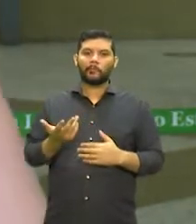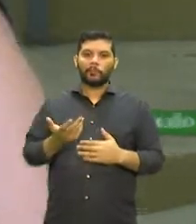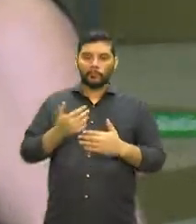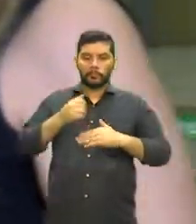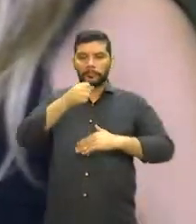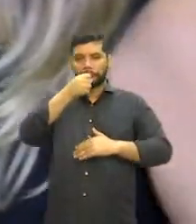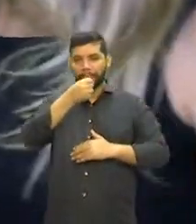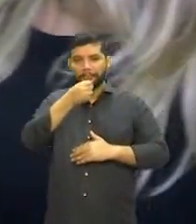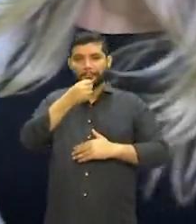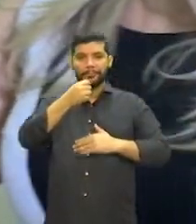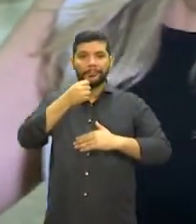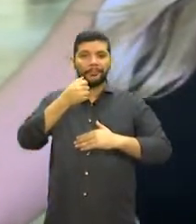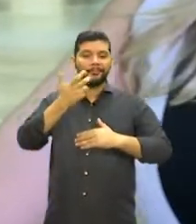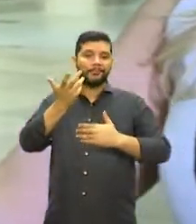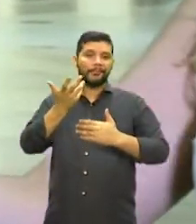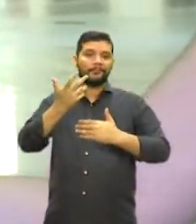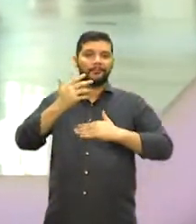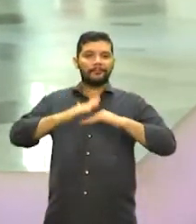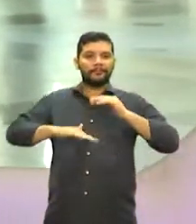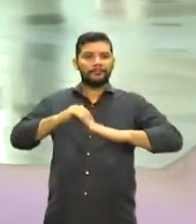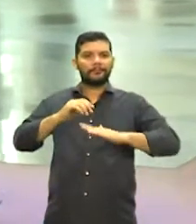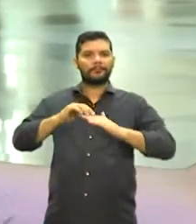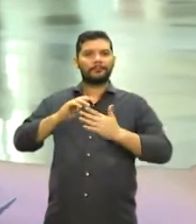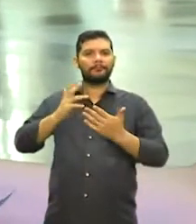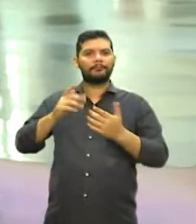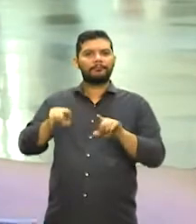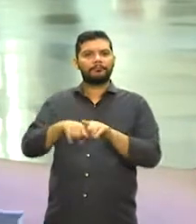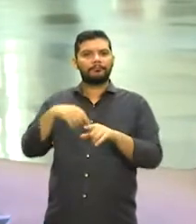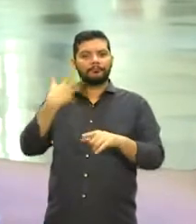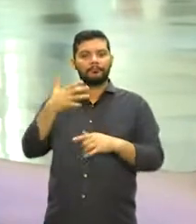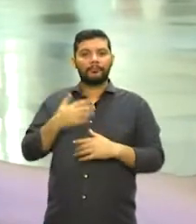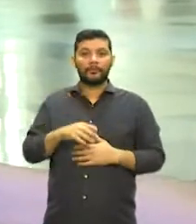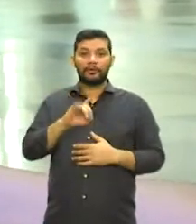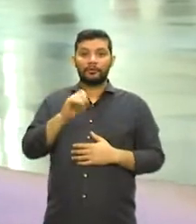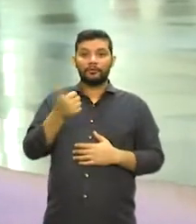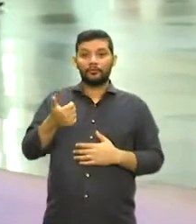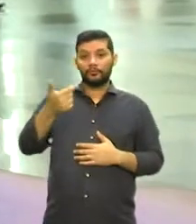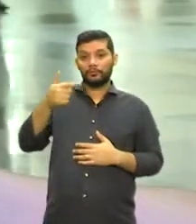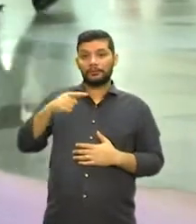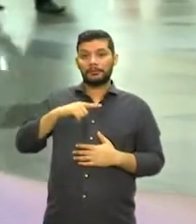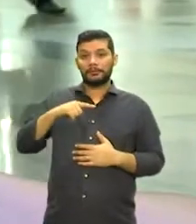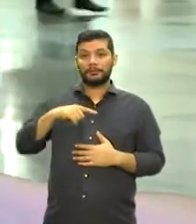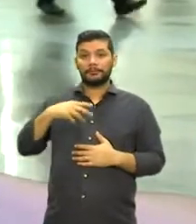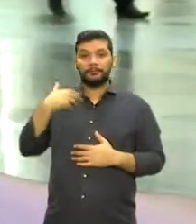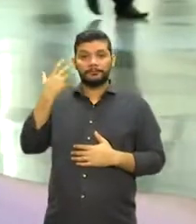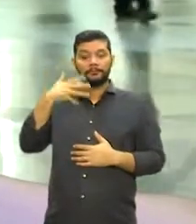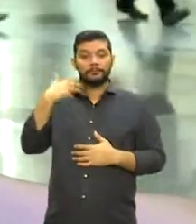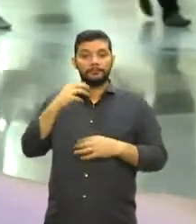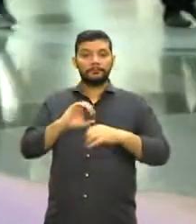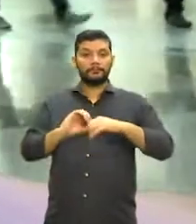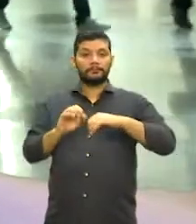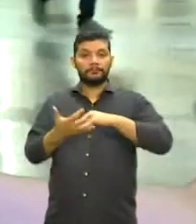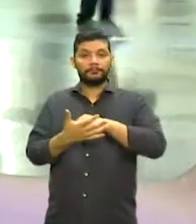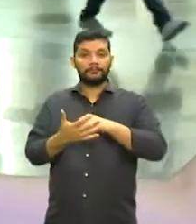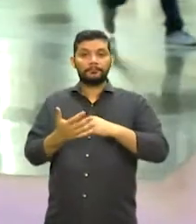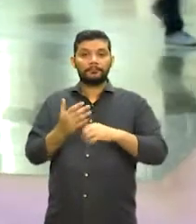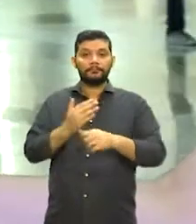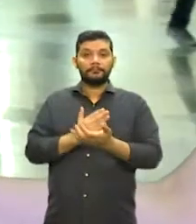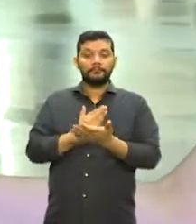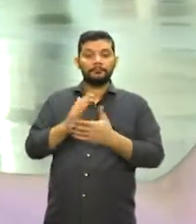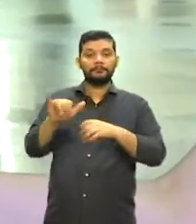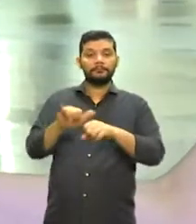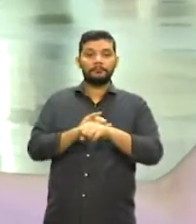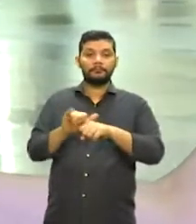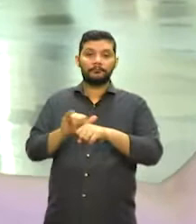somam. Sim. Dia 12, a gente tem Música na Pandemia, Iniciativas e Estratégias,